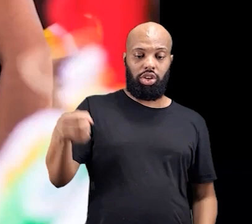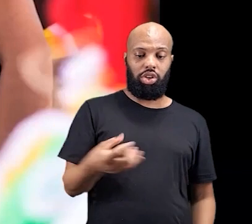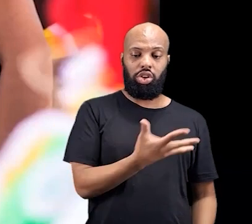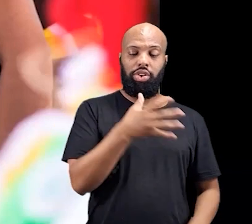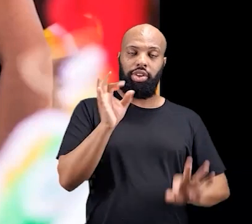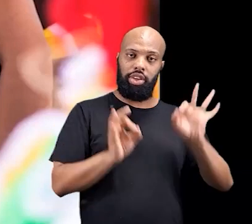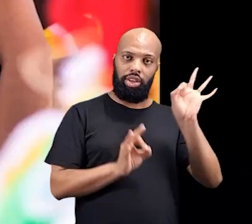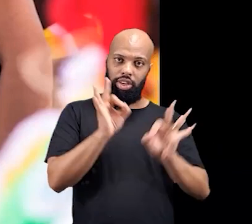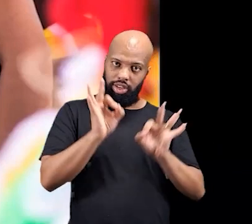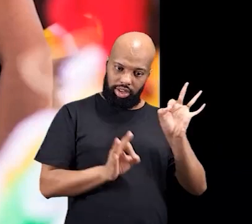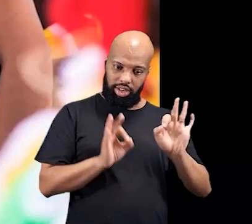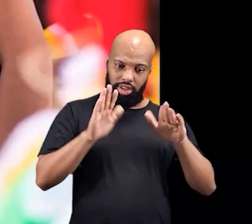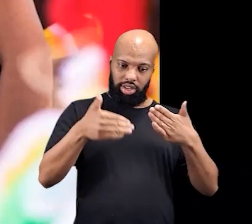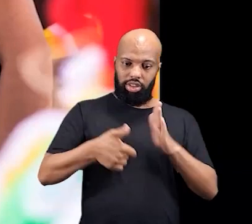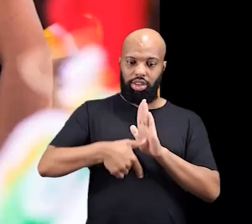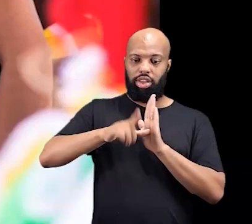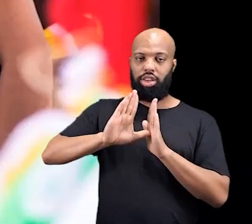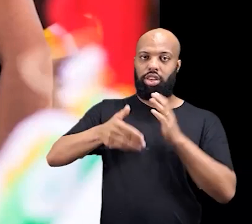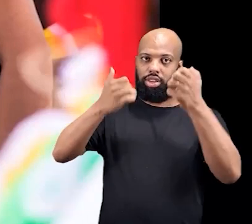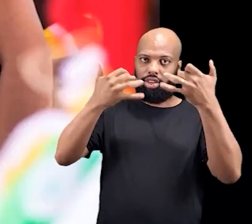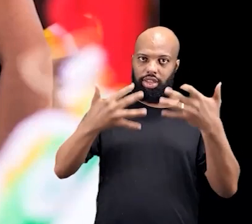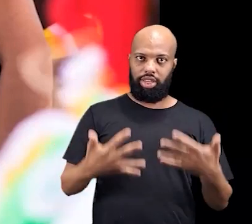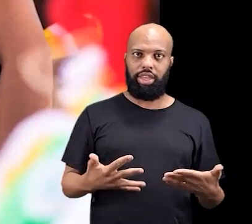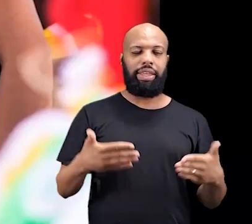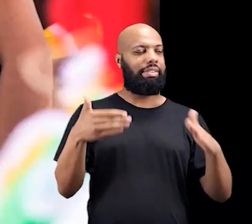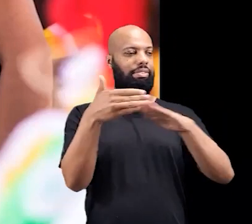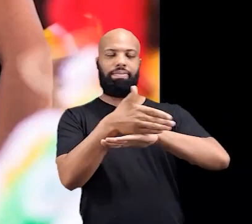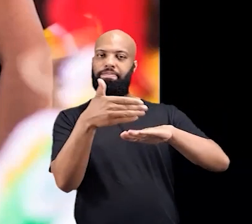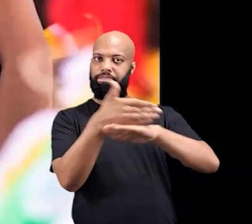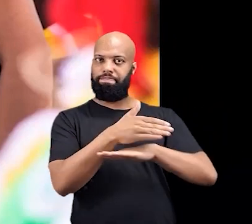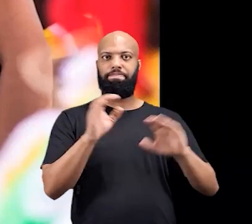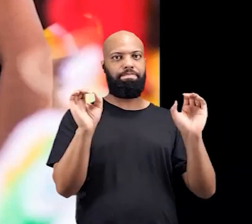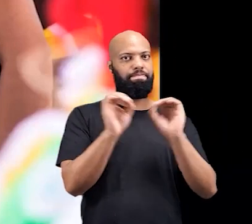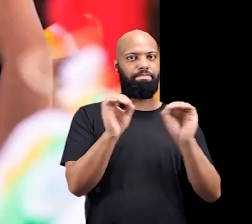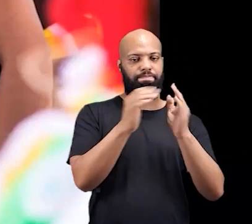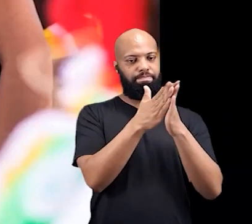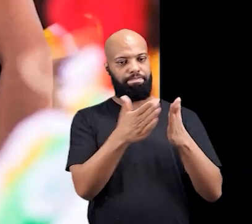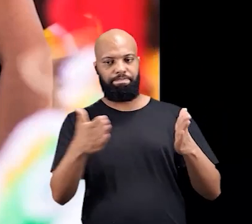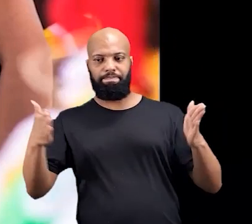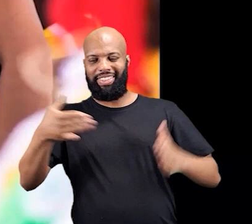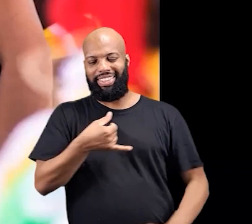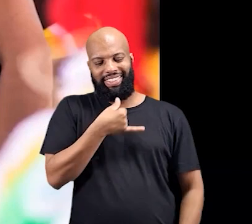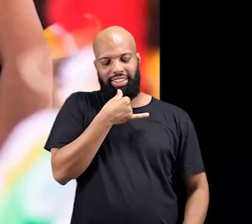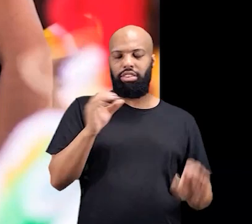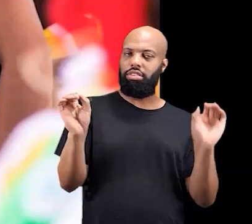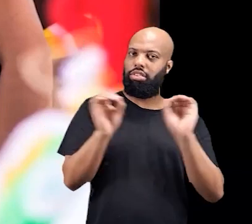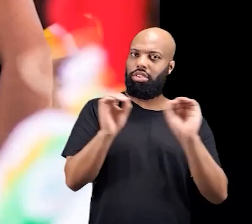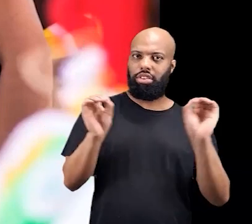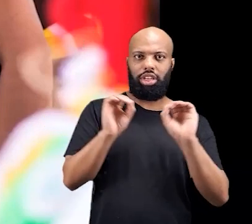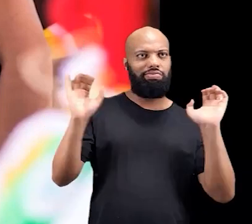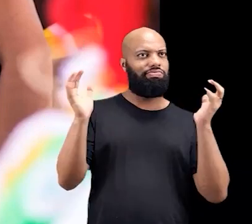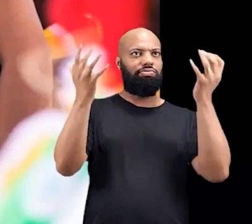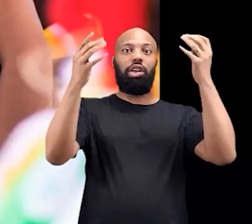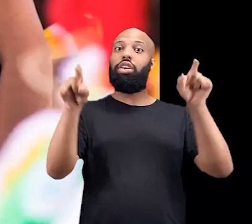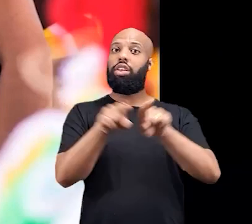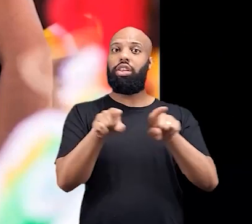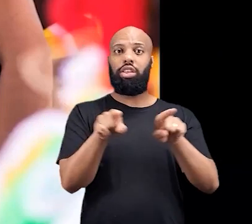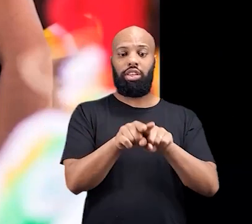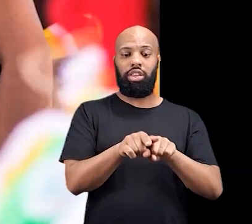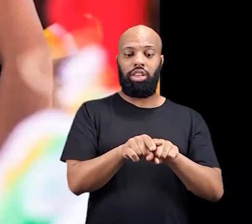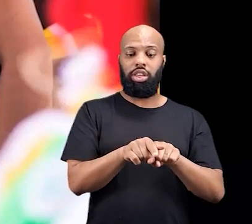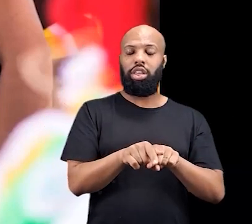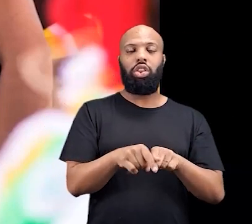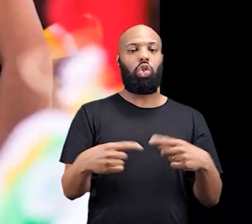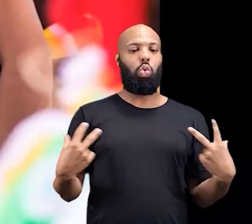e começa a novamente se preparar, né? Então, como eu disse, ela não participa, né? Durante o luto de nenhuma